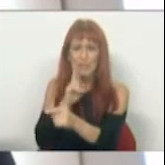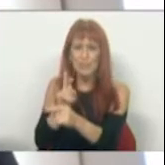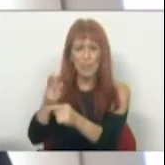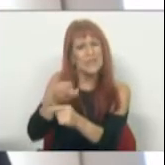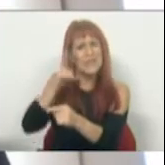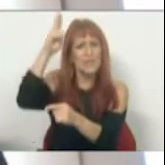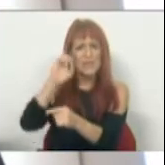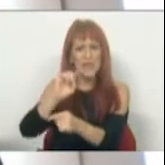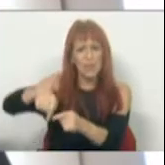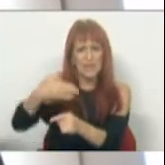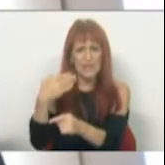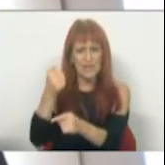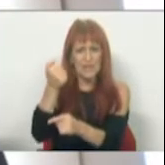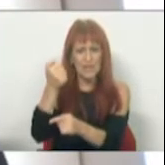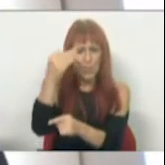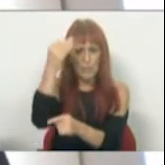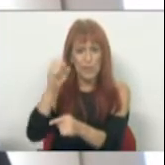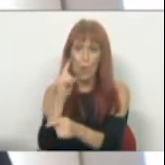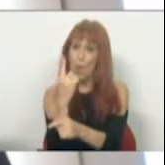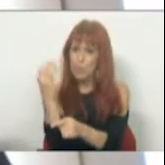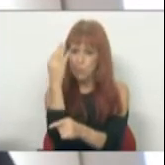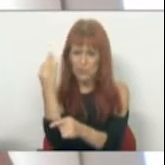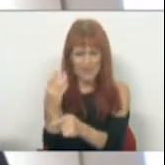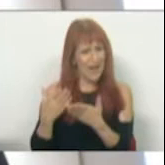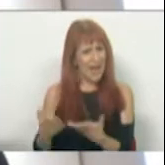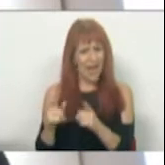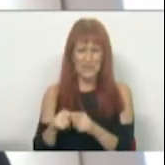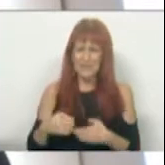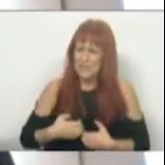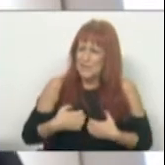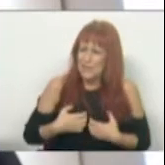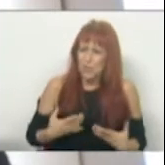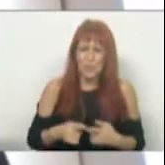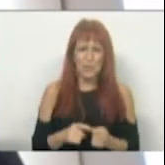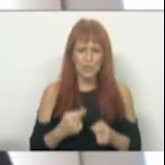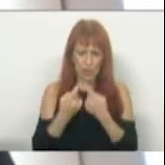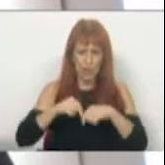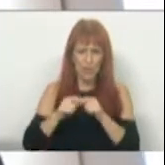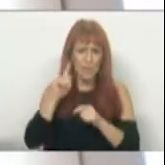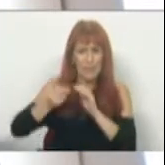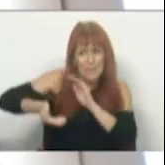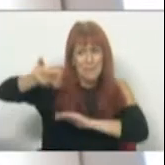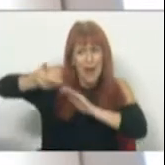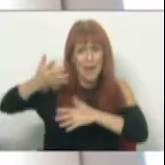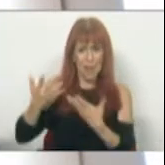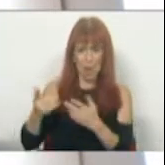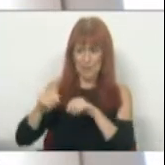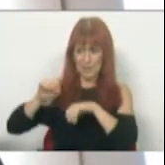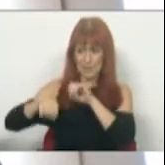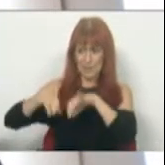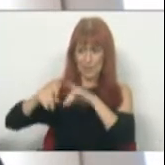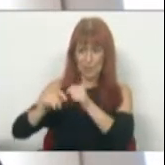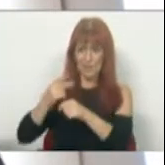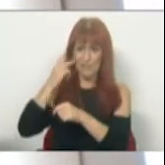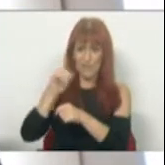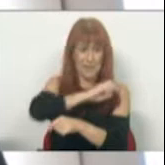de 0,75 ou de 1%. É esta a sensação de que a reunião mais importante que se está a passar hoje para a